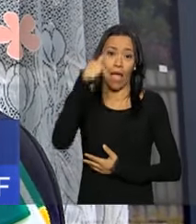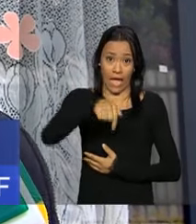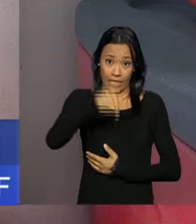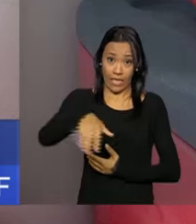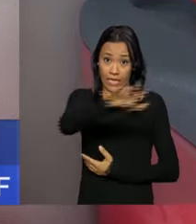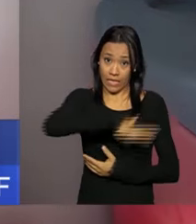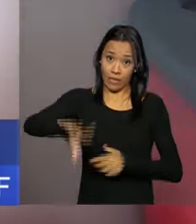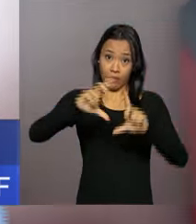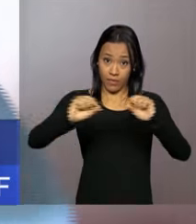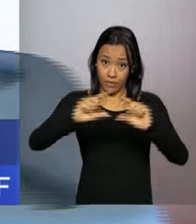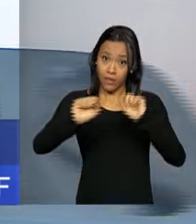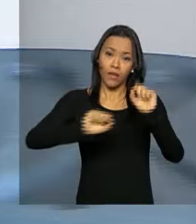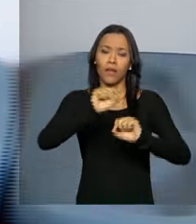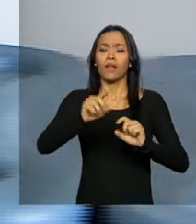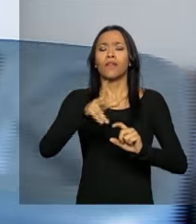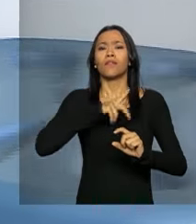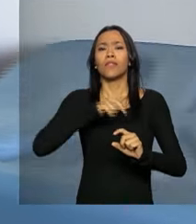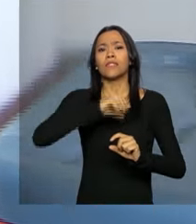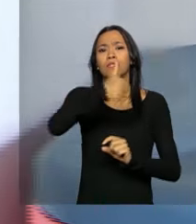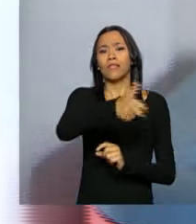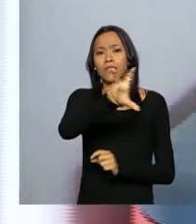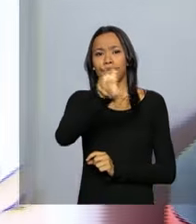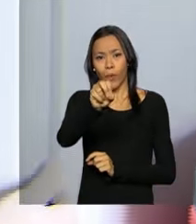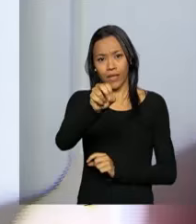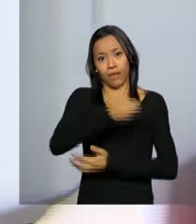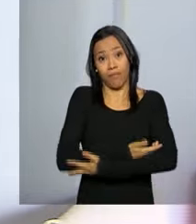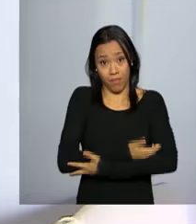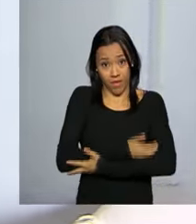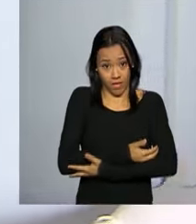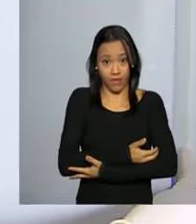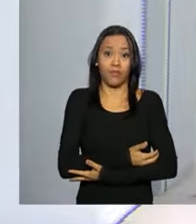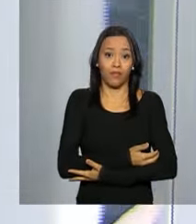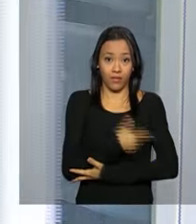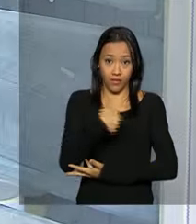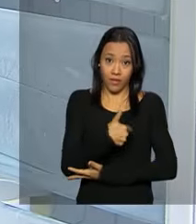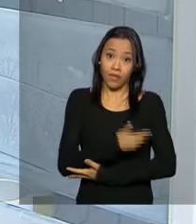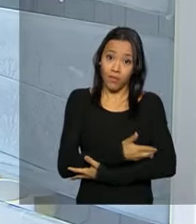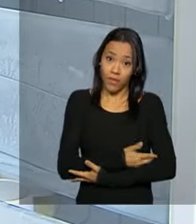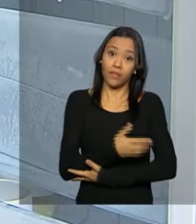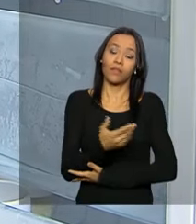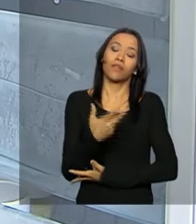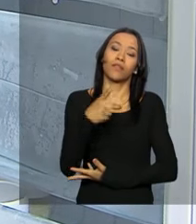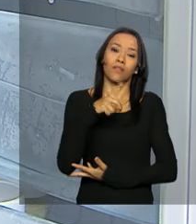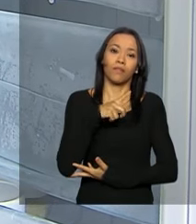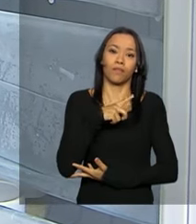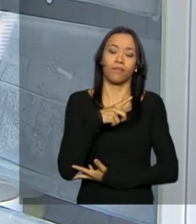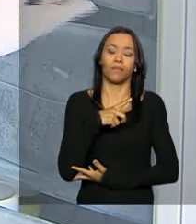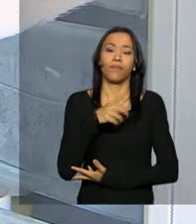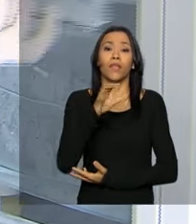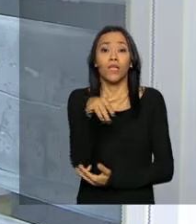média, por dia, a gente oferece leite para 150 bebês, que são 150 bebês que estão nas nossas unidades neonatais.